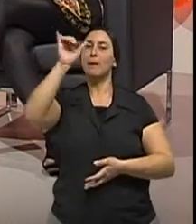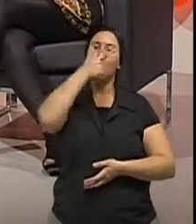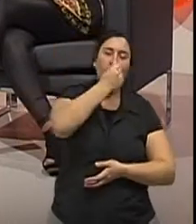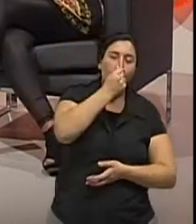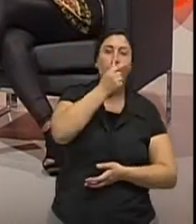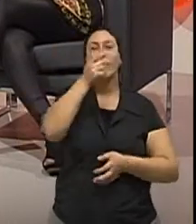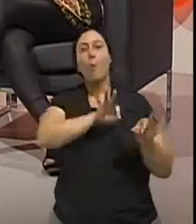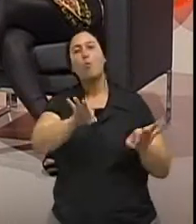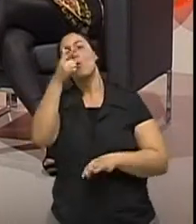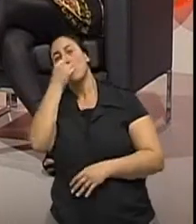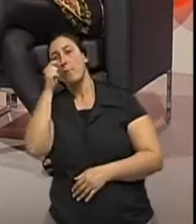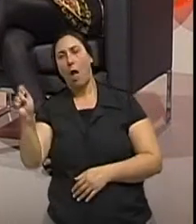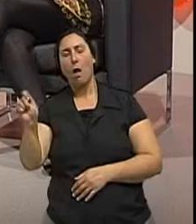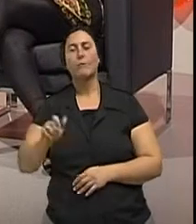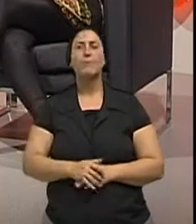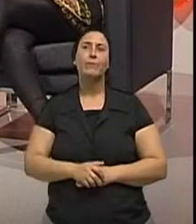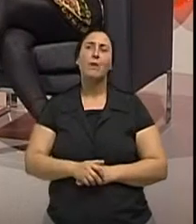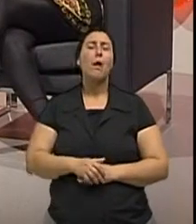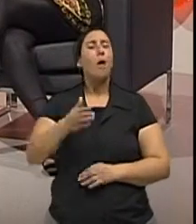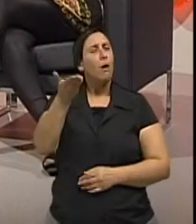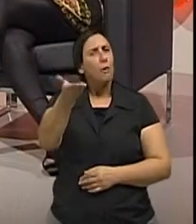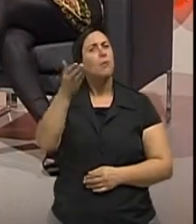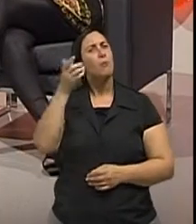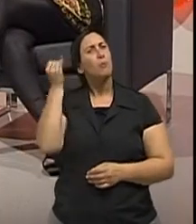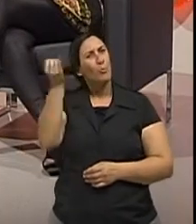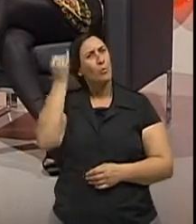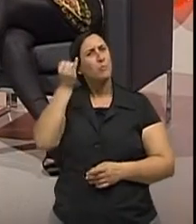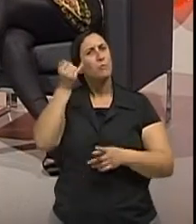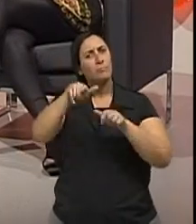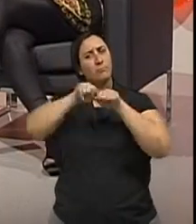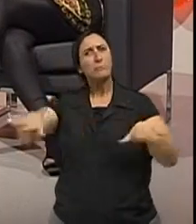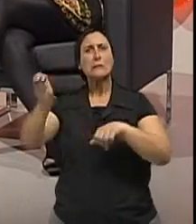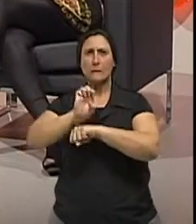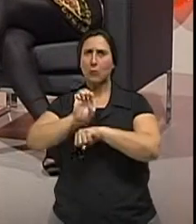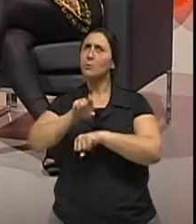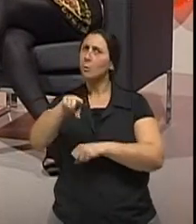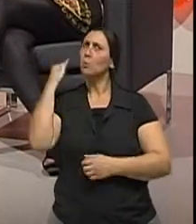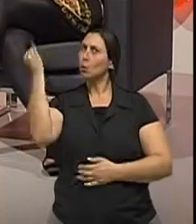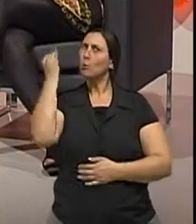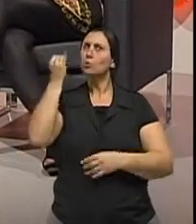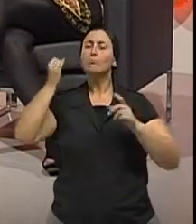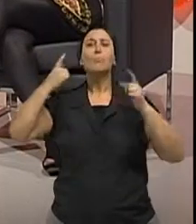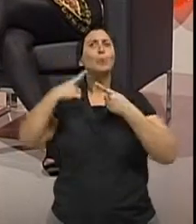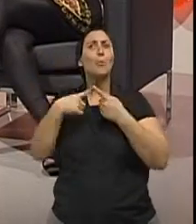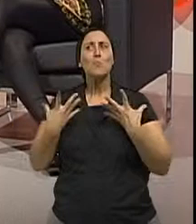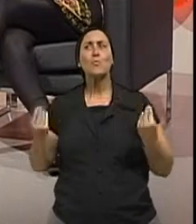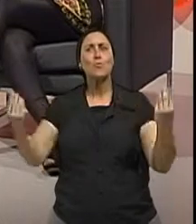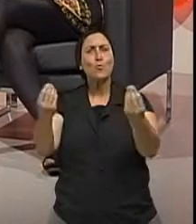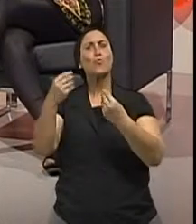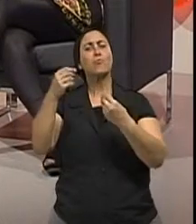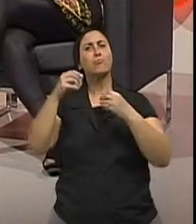imunizar todo o Estado, né? Quer dizer, isso vai diminuir radicalmente a incidência. Claro, porque em 2012